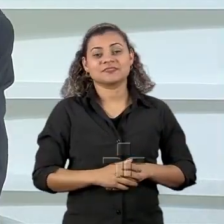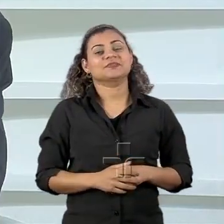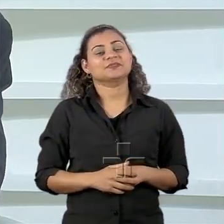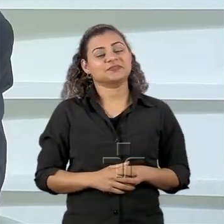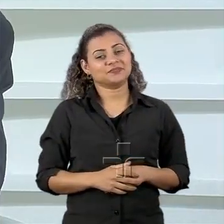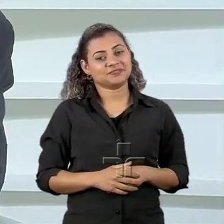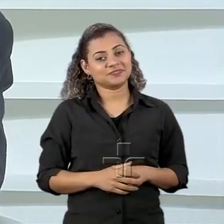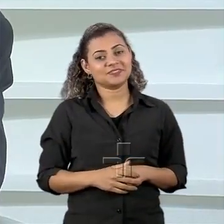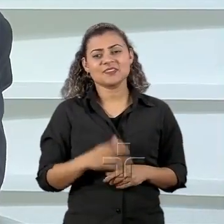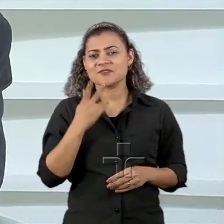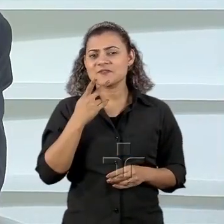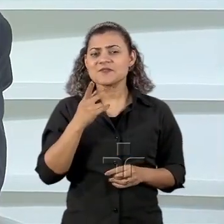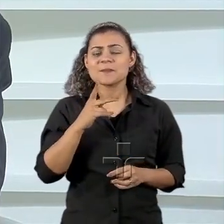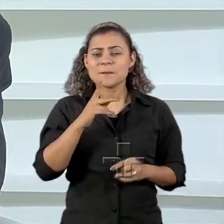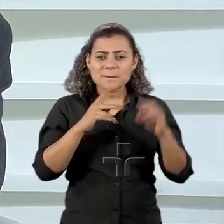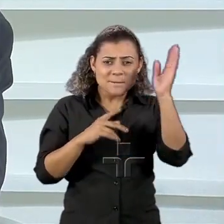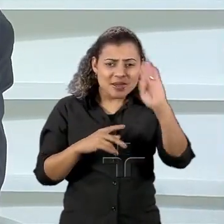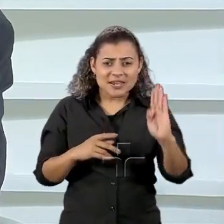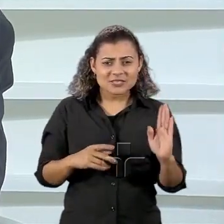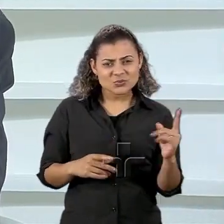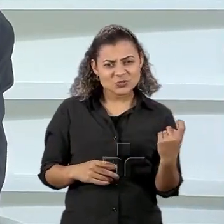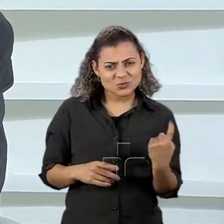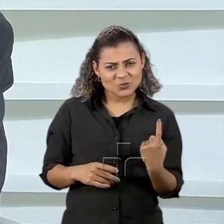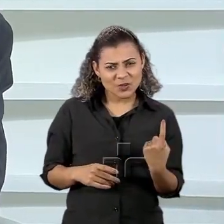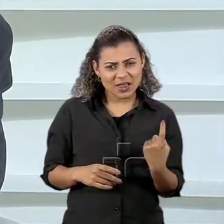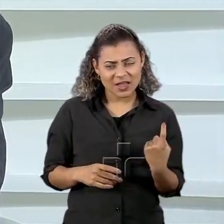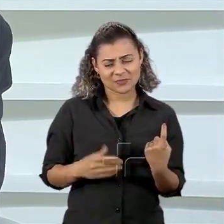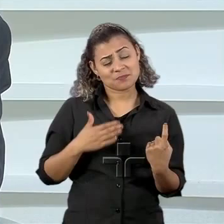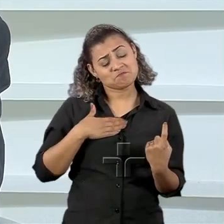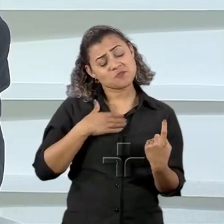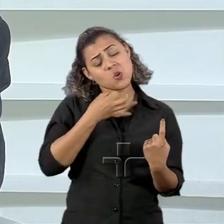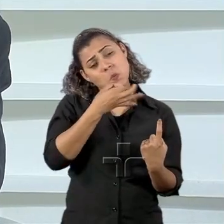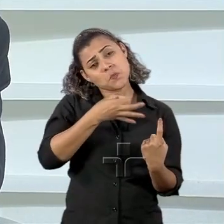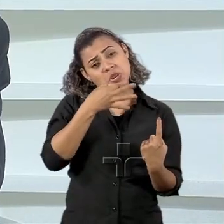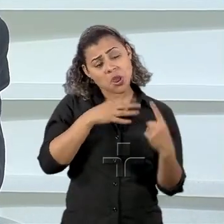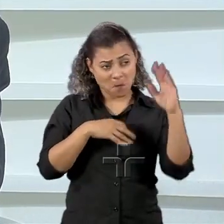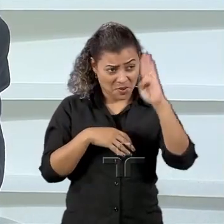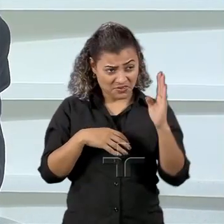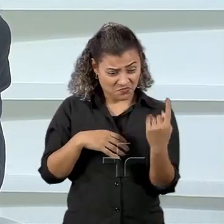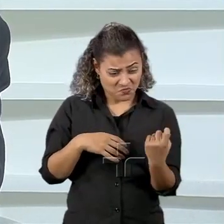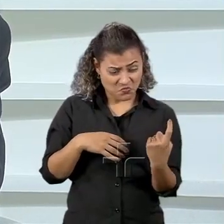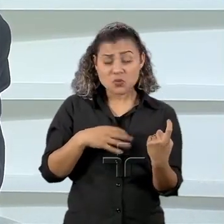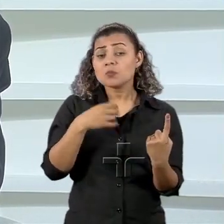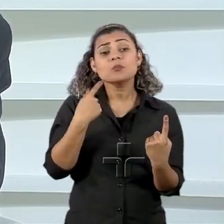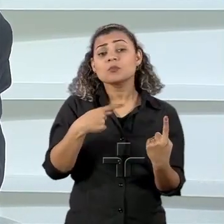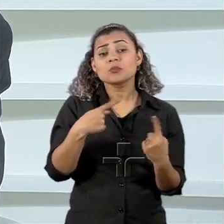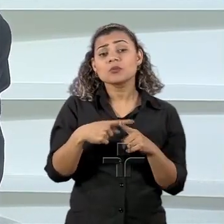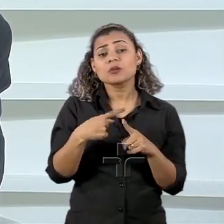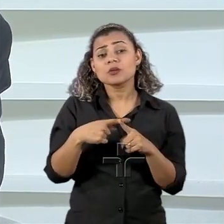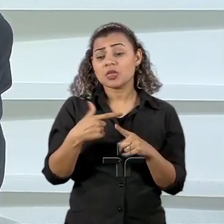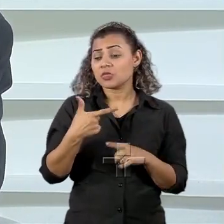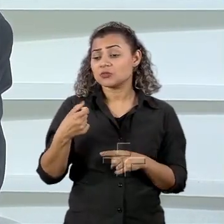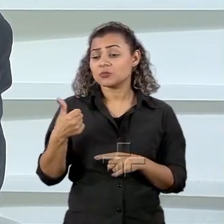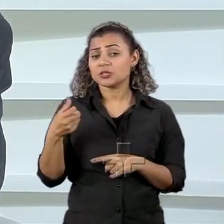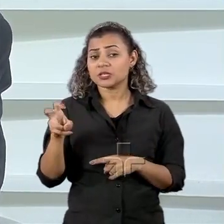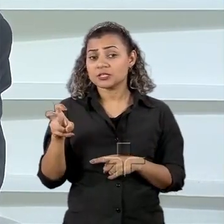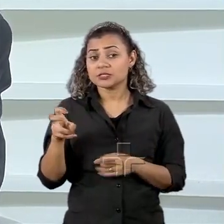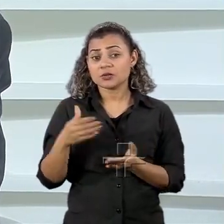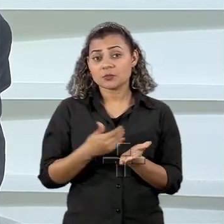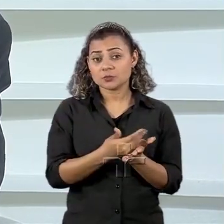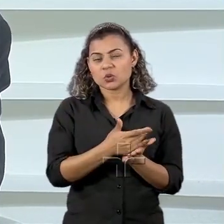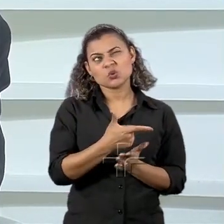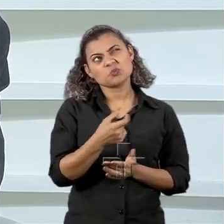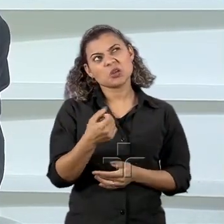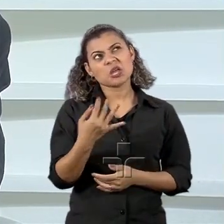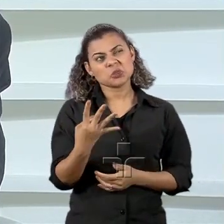Mastra fala que o Brasil ficou isolado, na minha análise, ele ficou isolado exatamente a partir de 2015. Em 2014, ainda